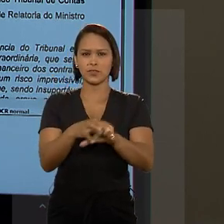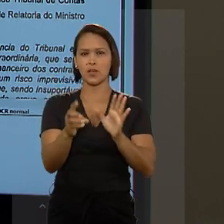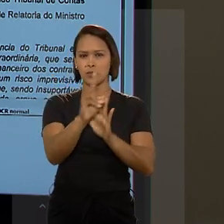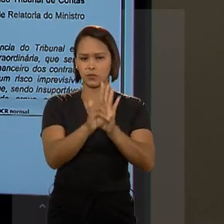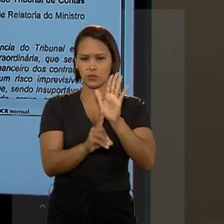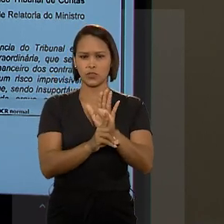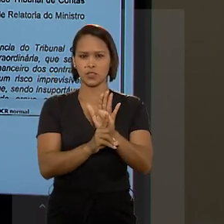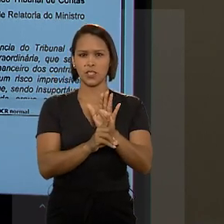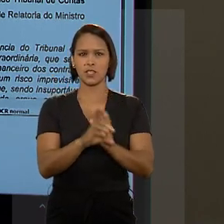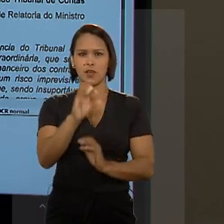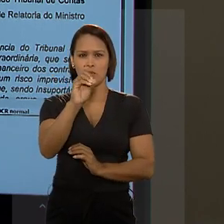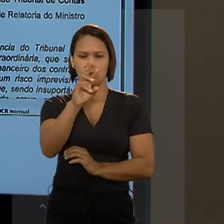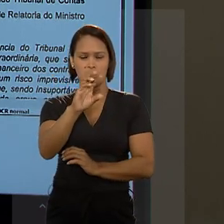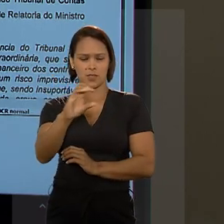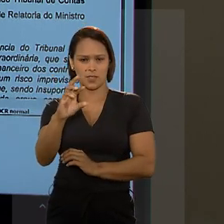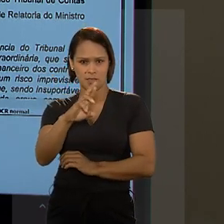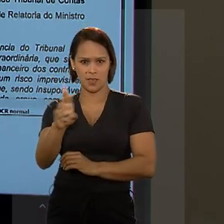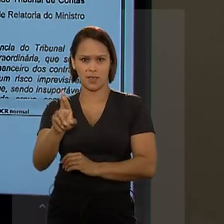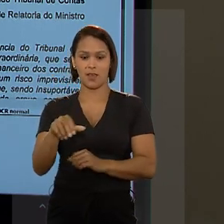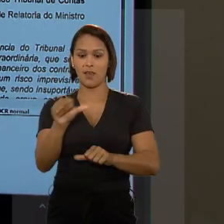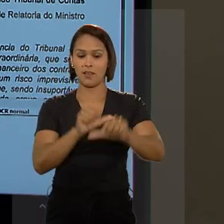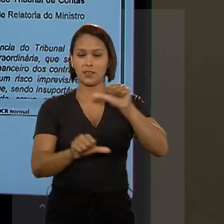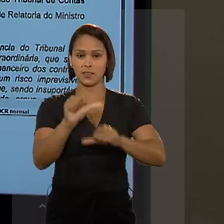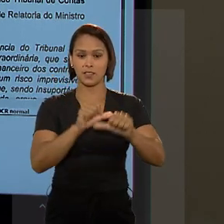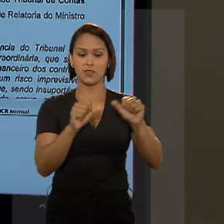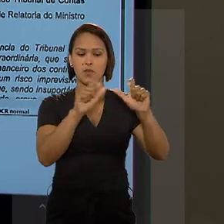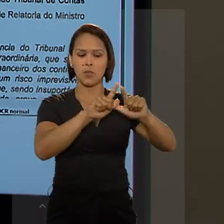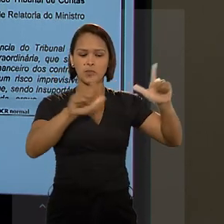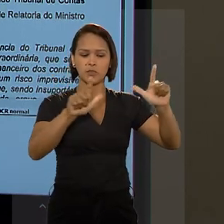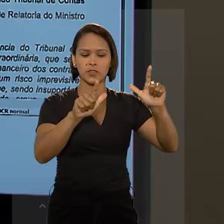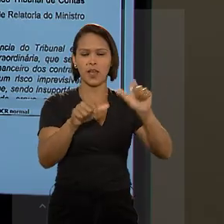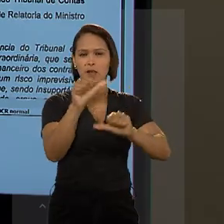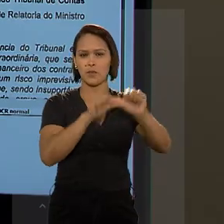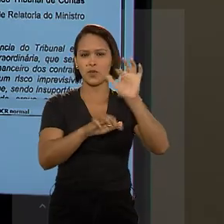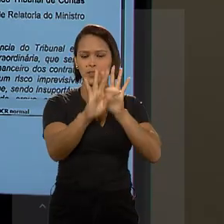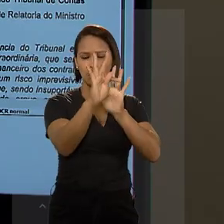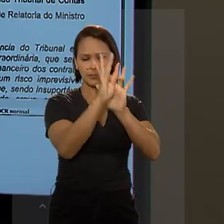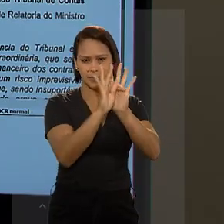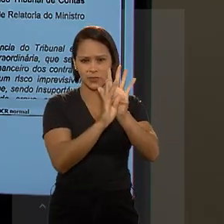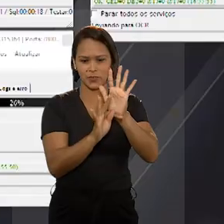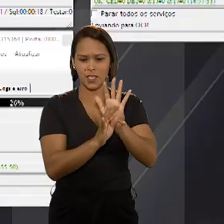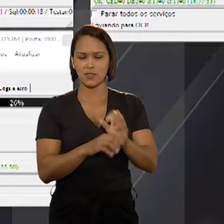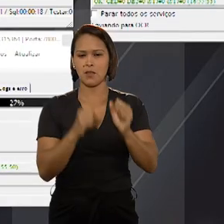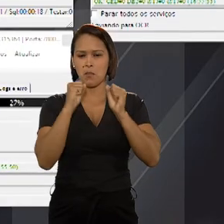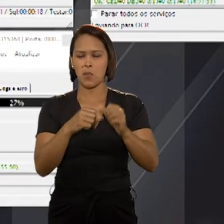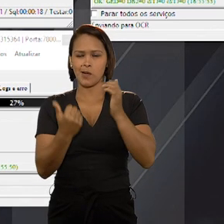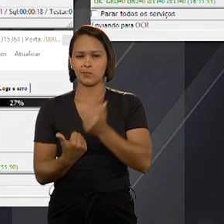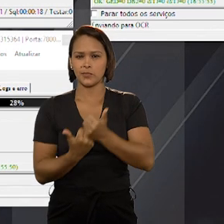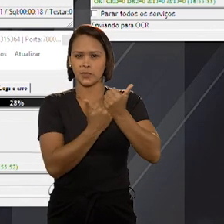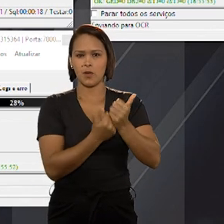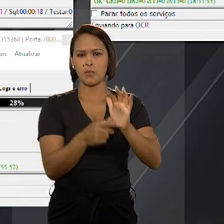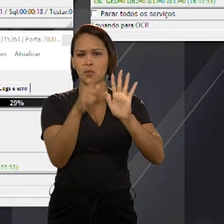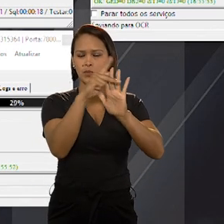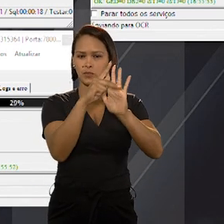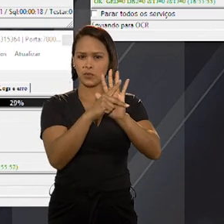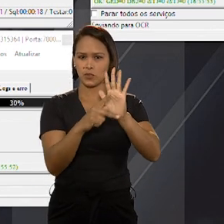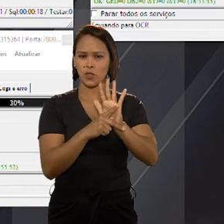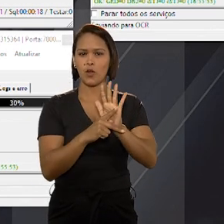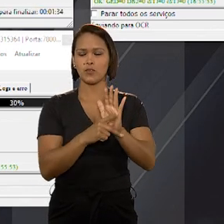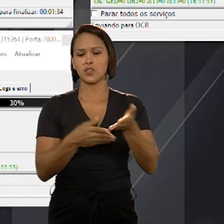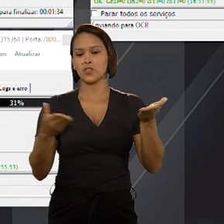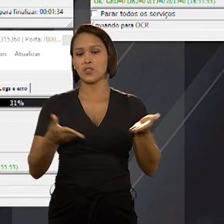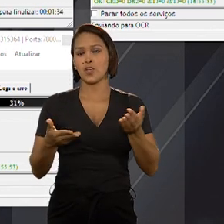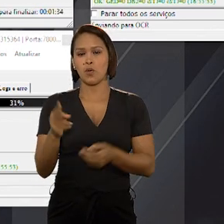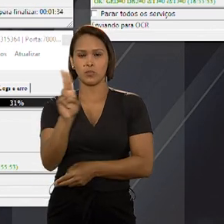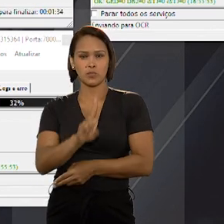de profissionais do direito, a OCR. Ela transforma a imagem em um texto editável. Com o auxílio do software JAWS,